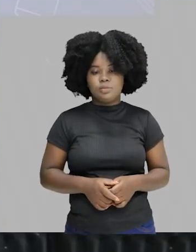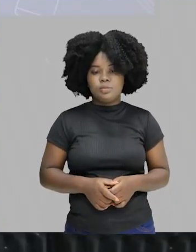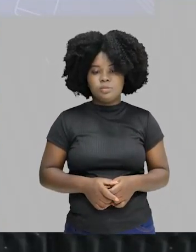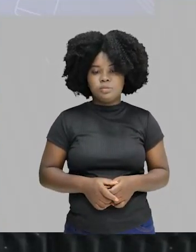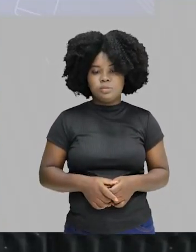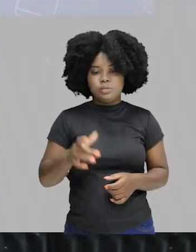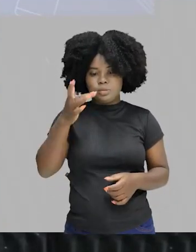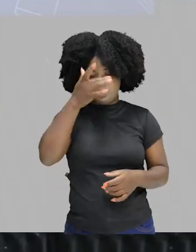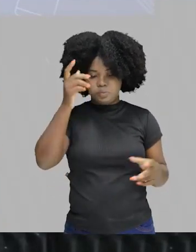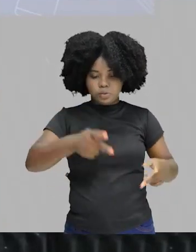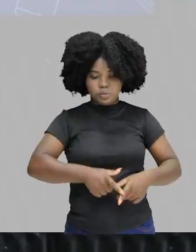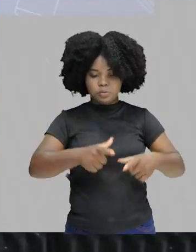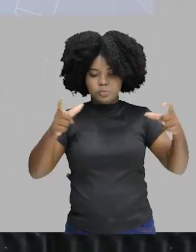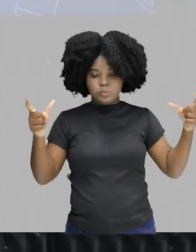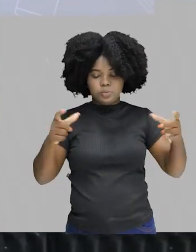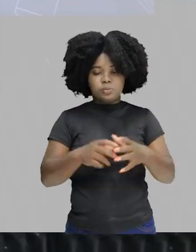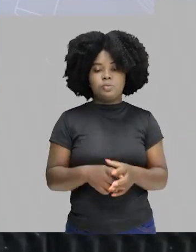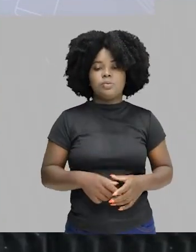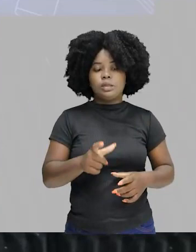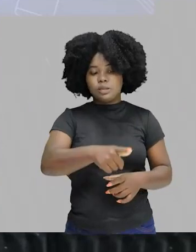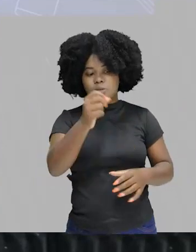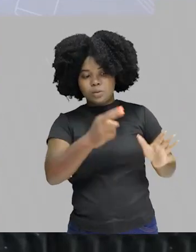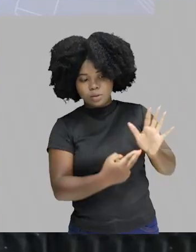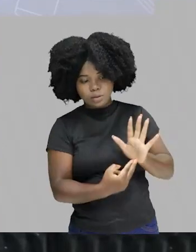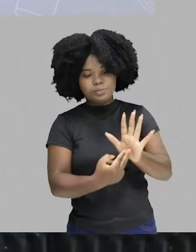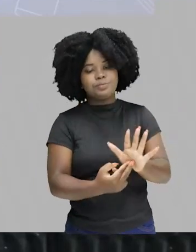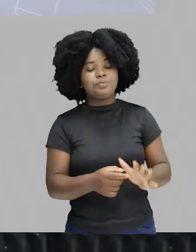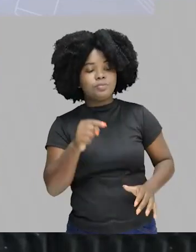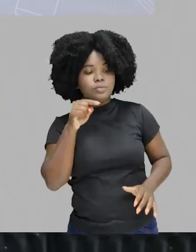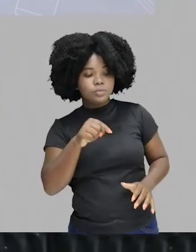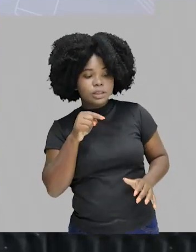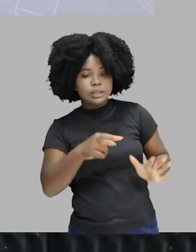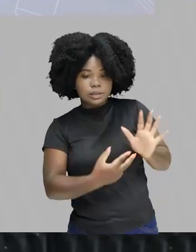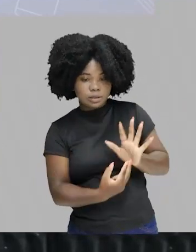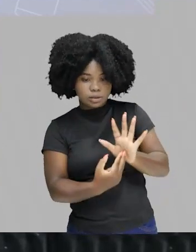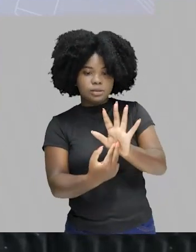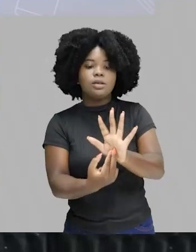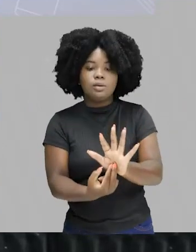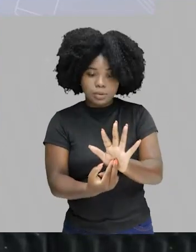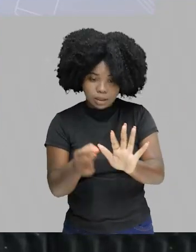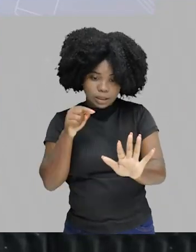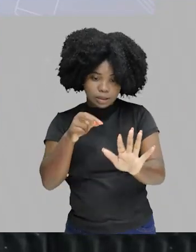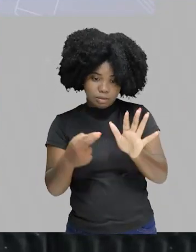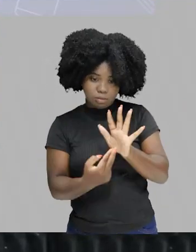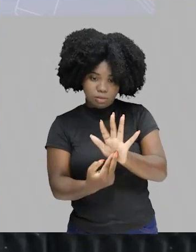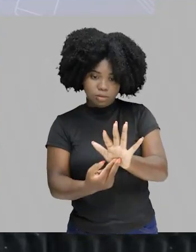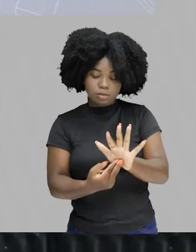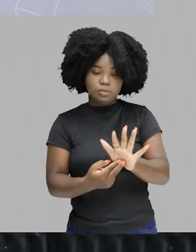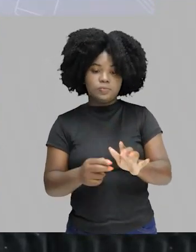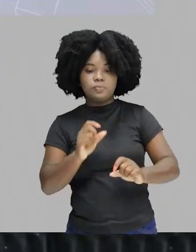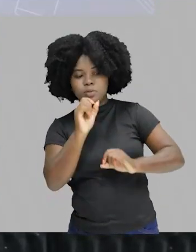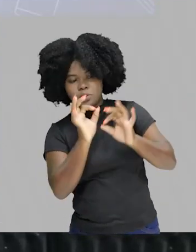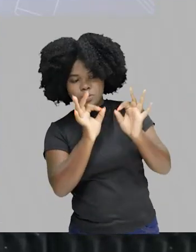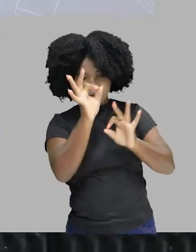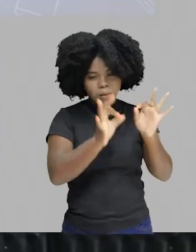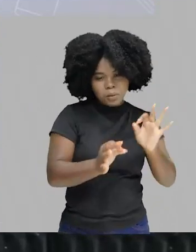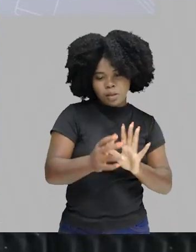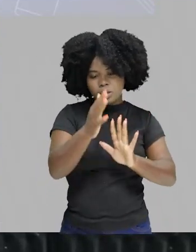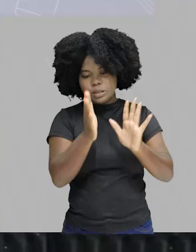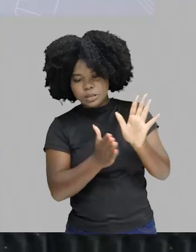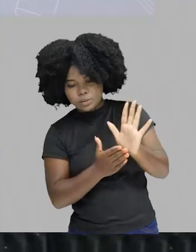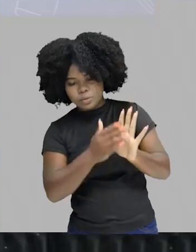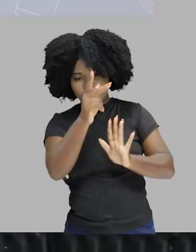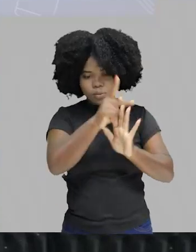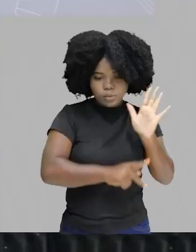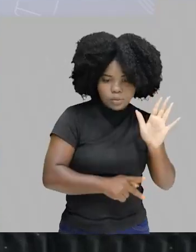elege esses representantes. Esses representantes vão fazer aquilo que nós deveríamos fazer de forma direta, mas não